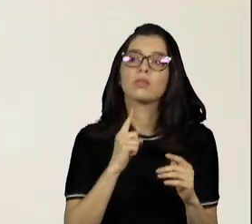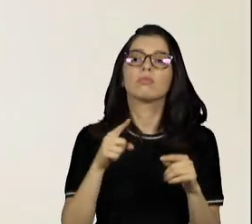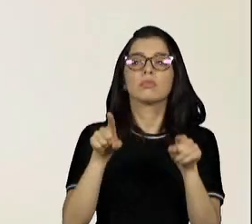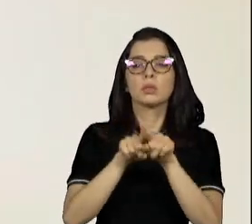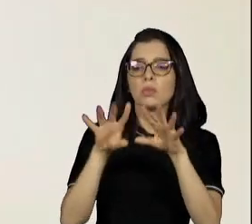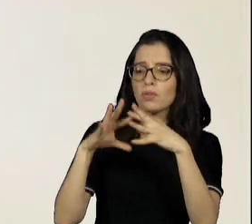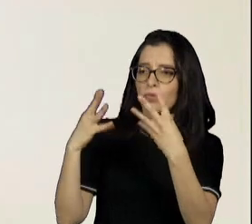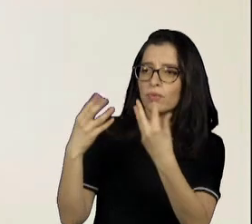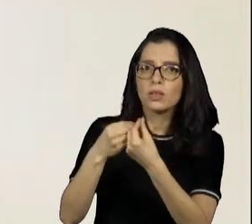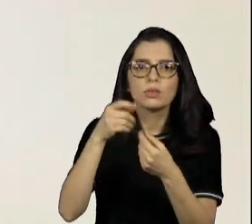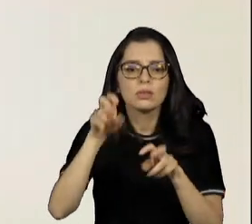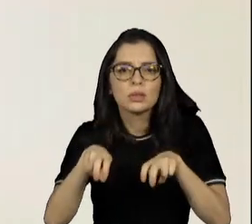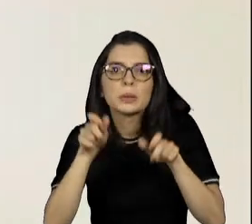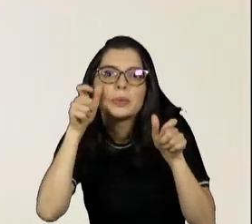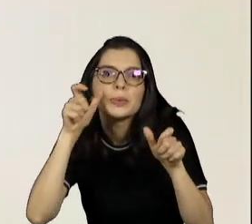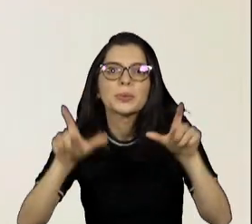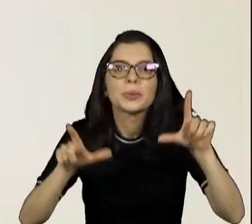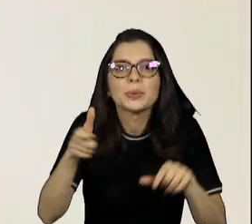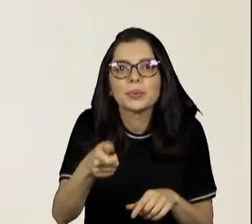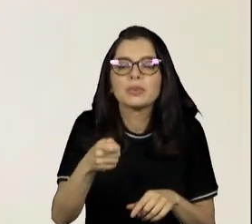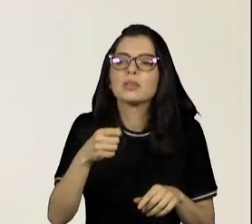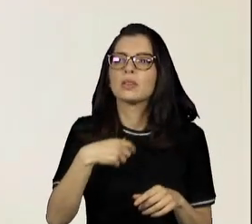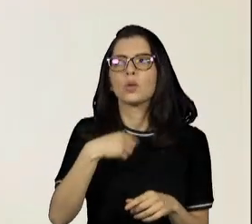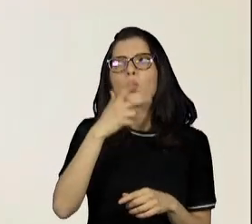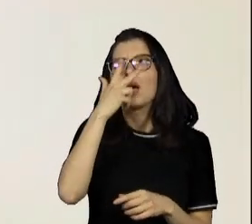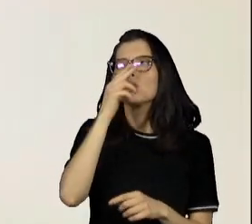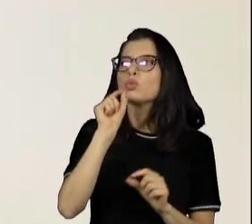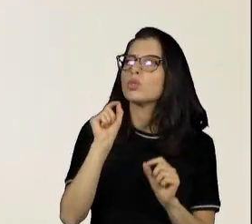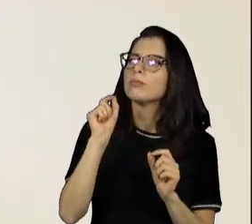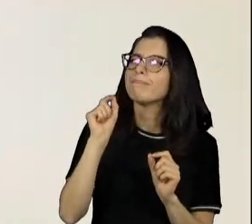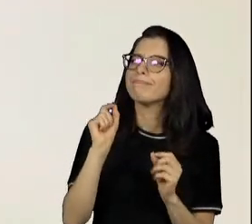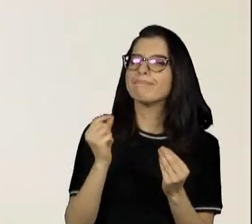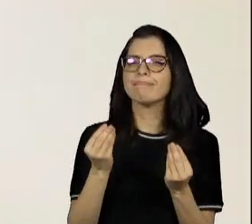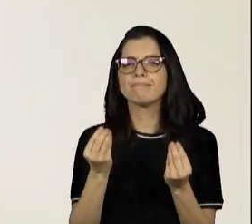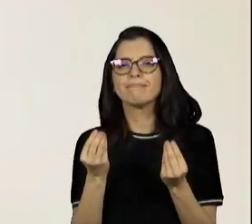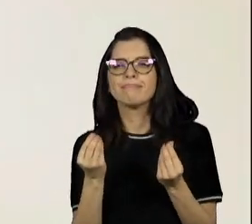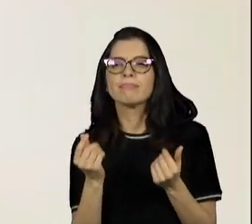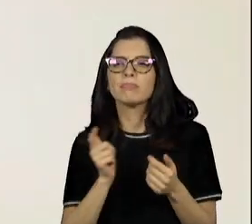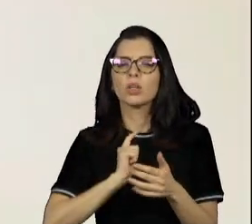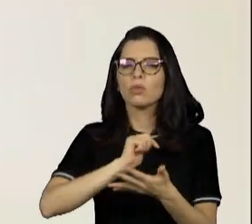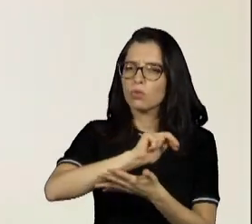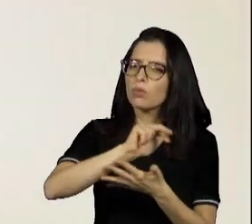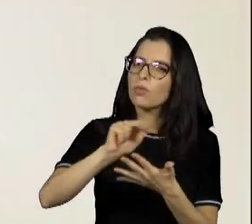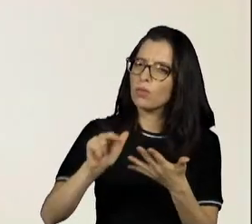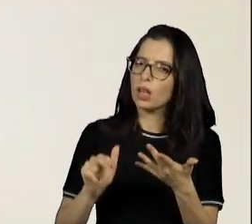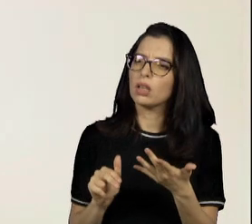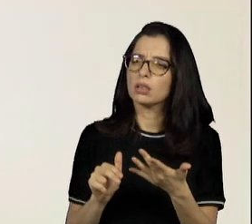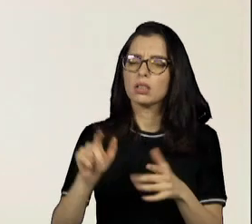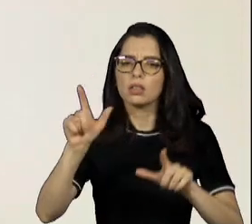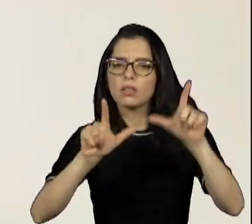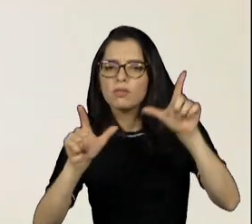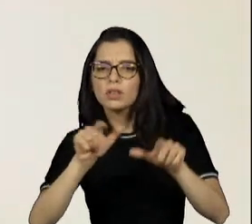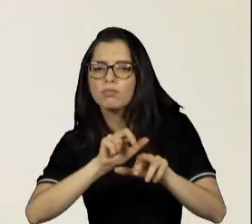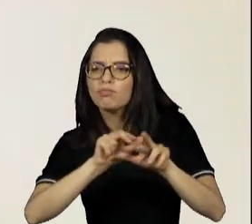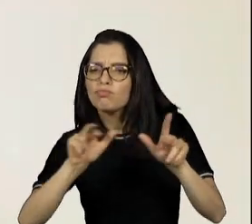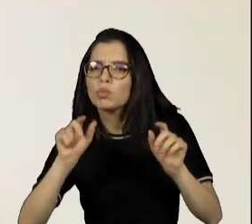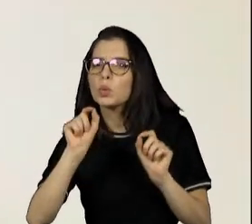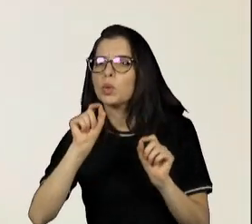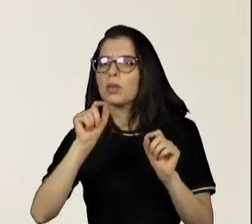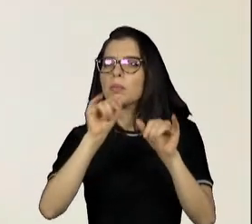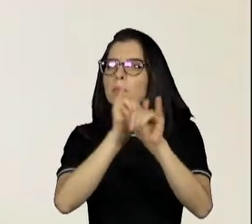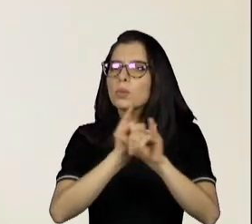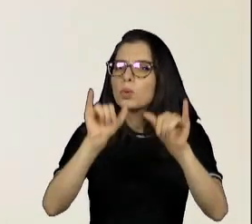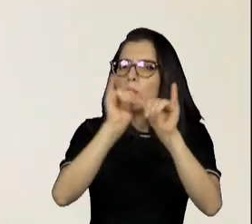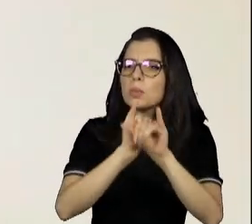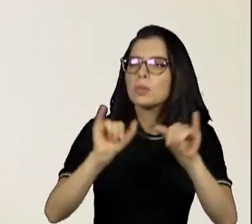para poder ver. Acredito que existiram vários programas em vários canais por aí, que tiveram